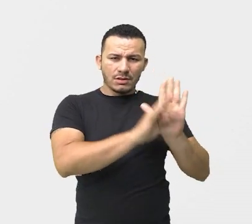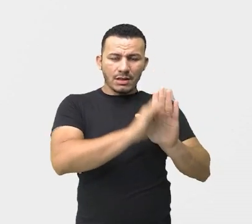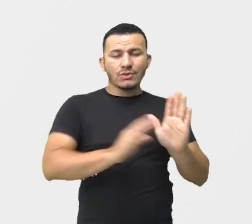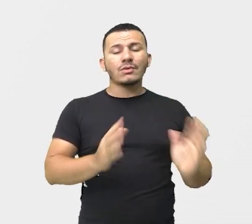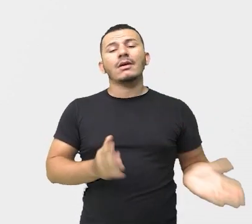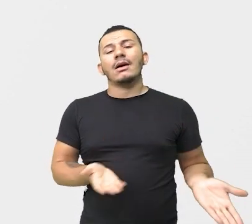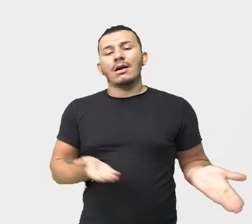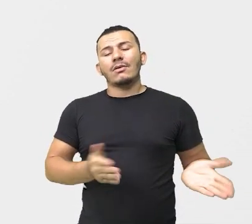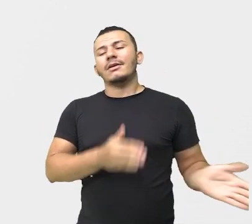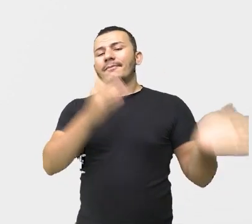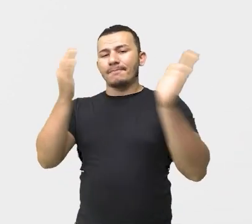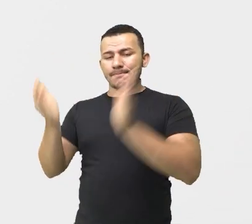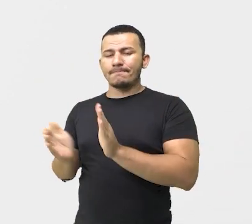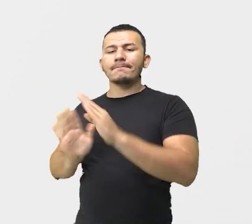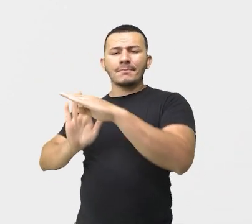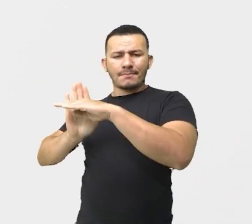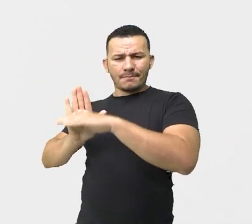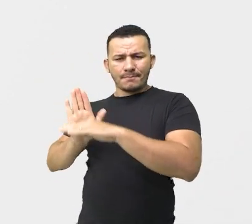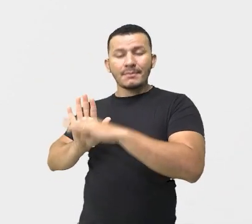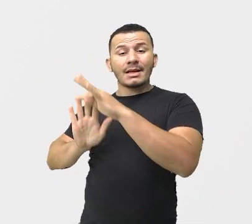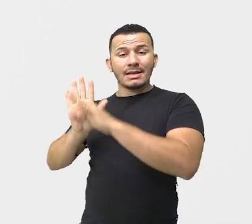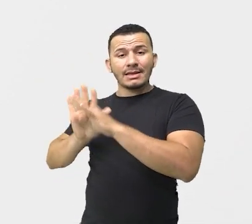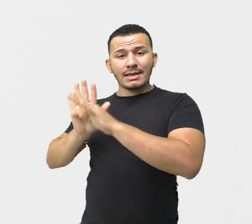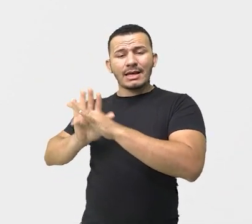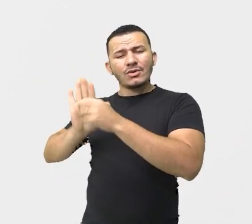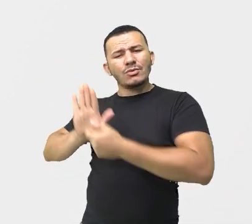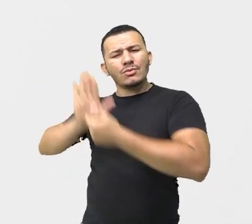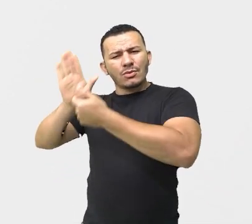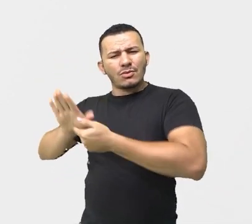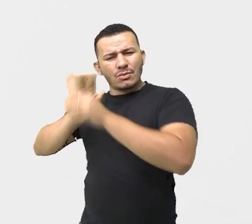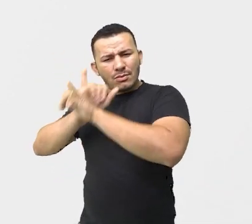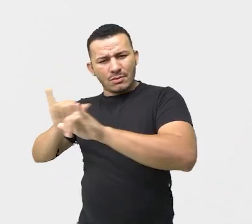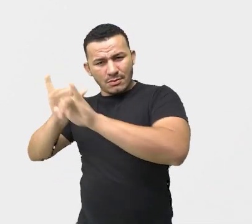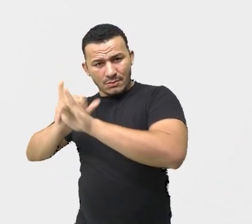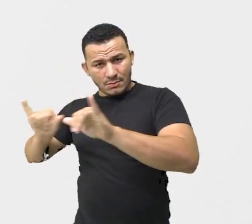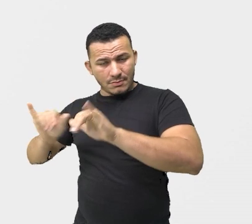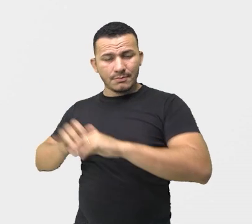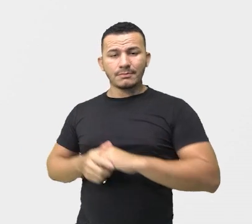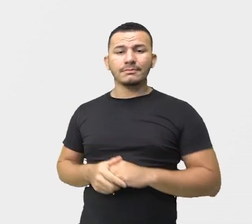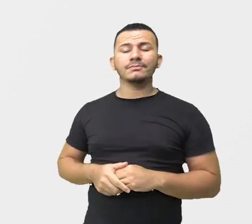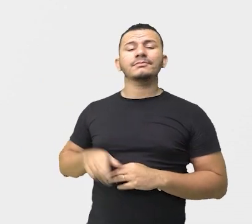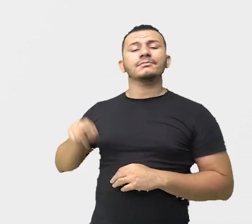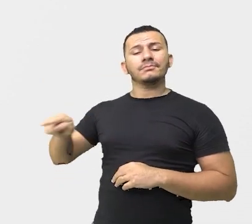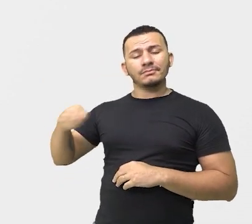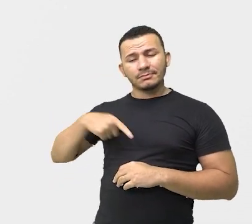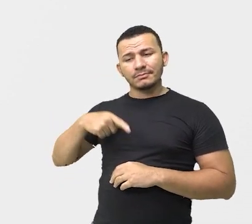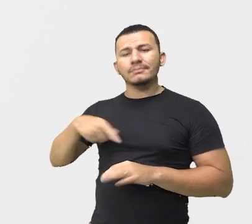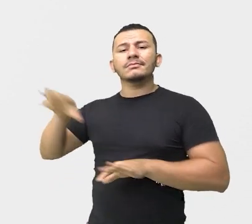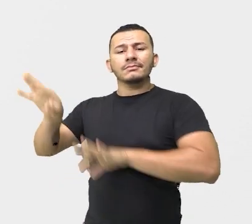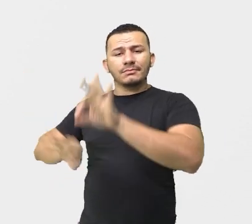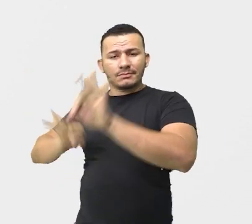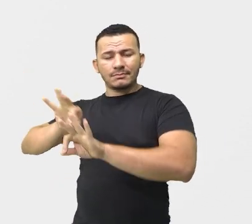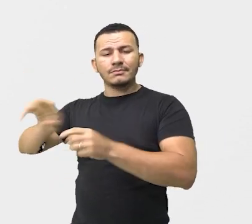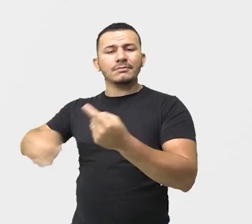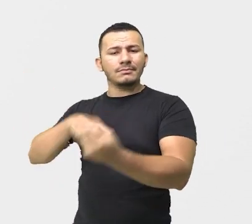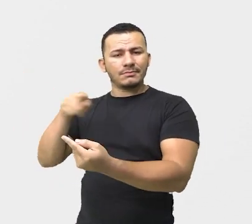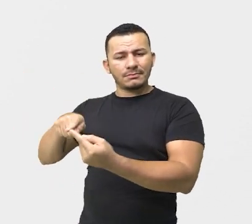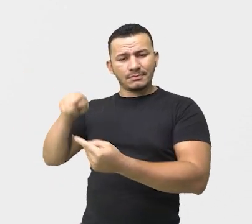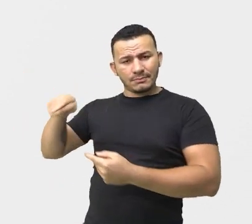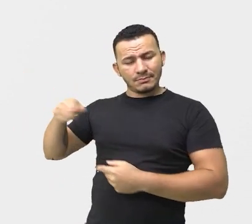para o texto expositivo. Olha só. O texto expositivo é uma produção que tem como função